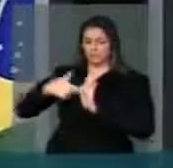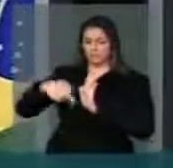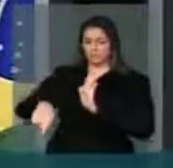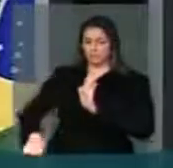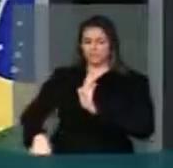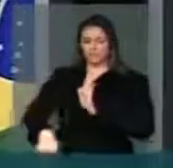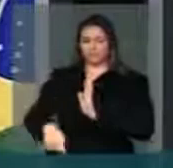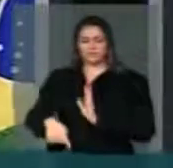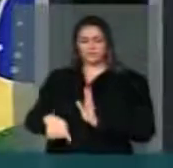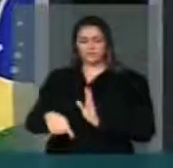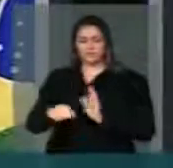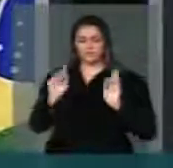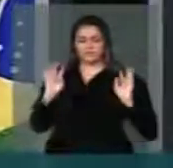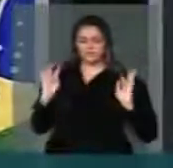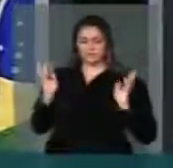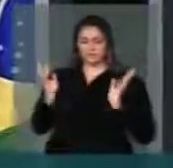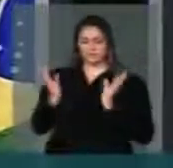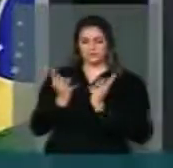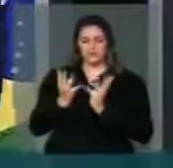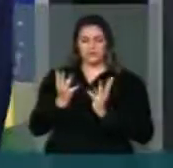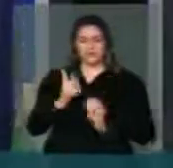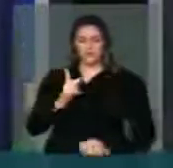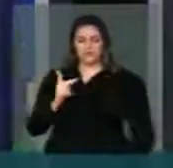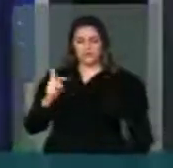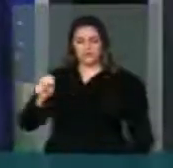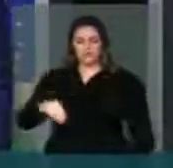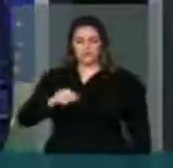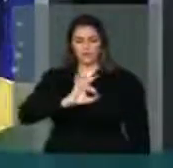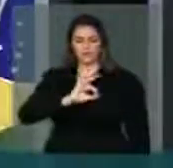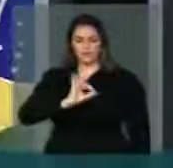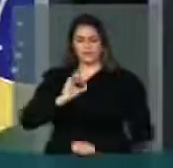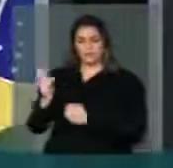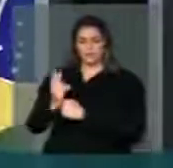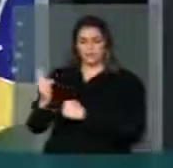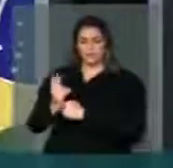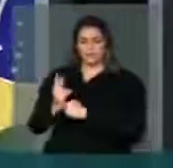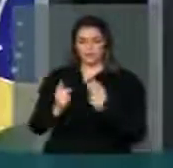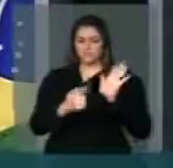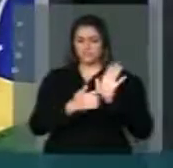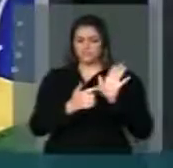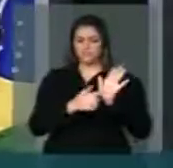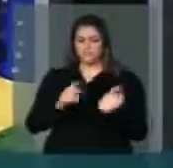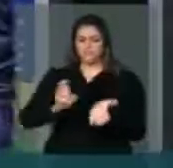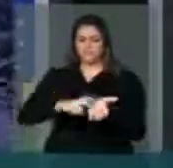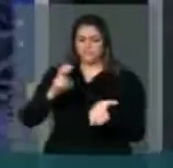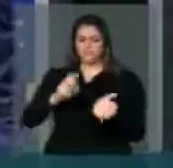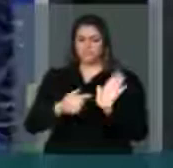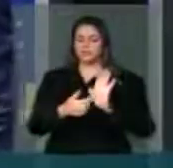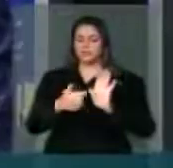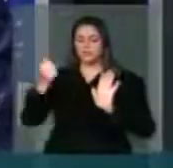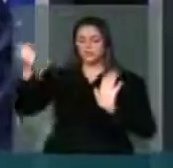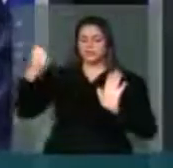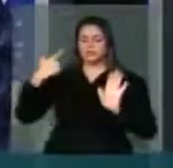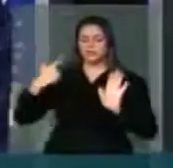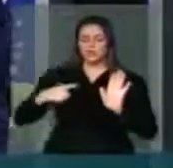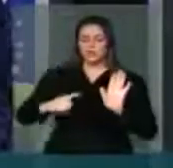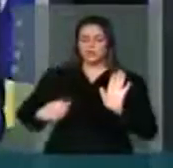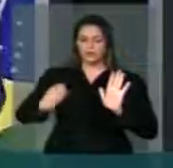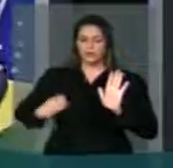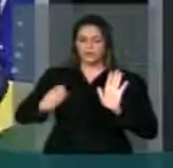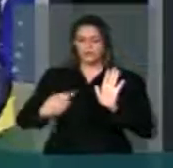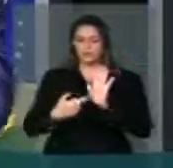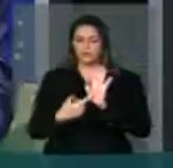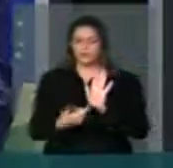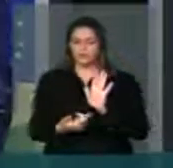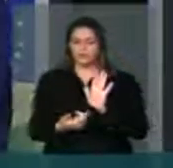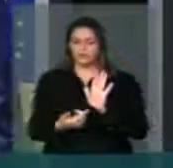cercado de policiais militares. Isso é sinal, senhores. Isso pela manhã. Está aqui só o aplino, a sombra. É sinal